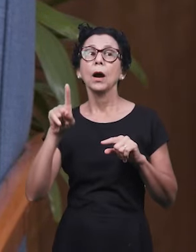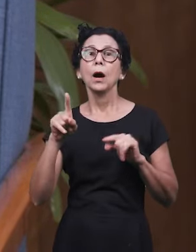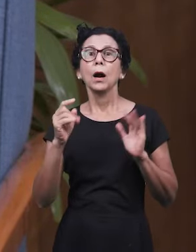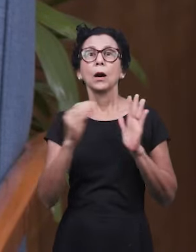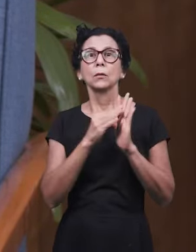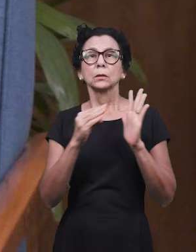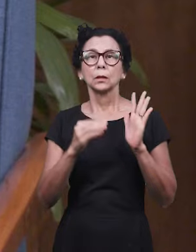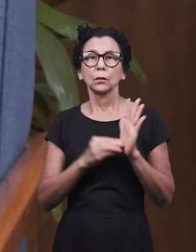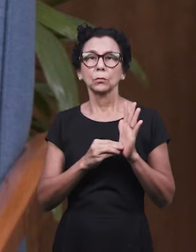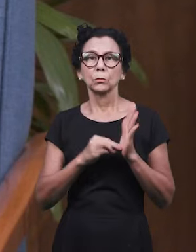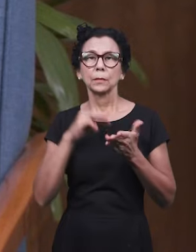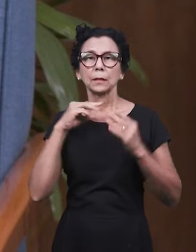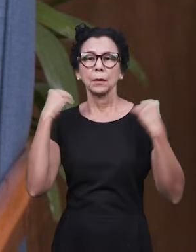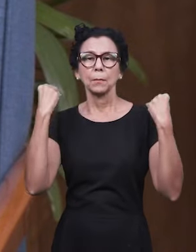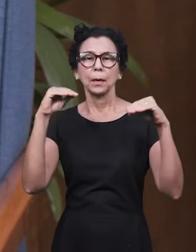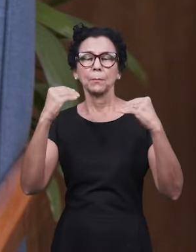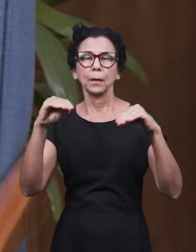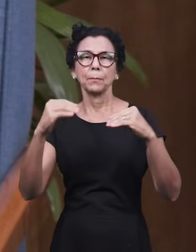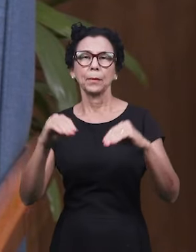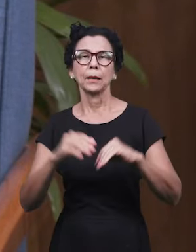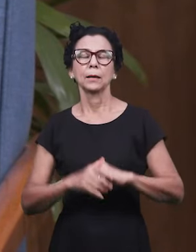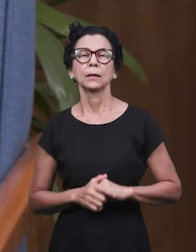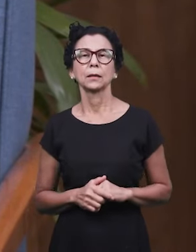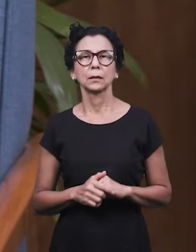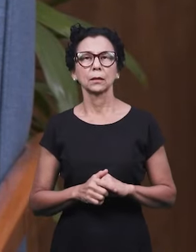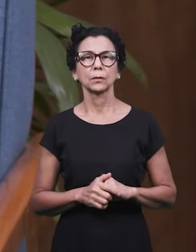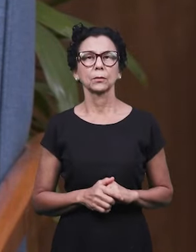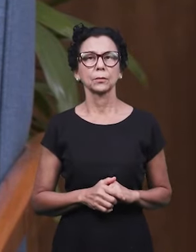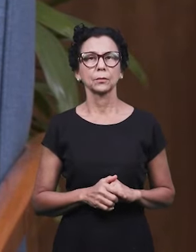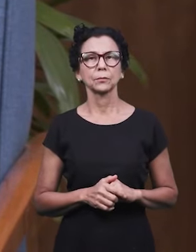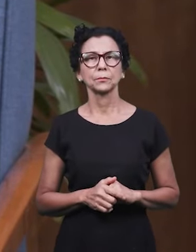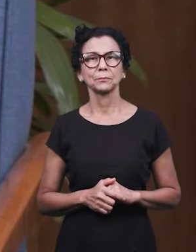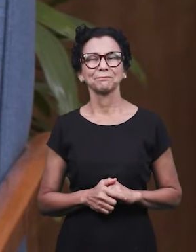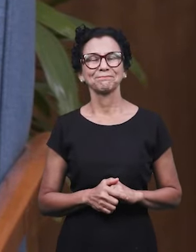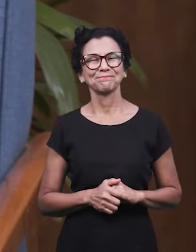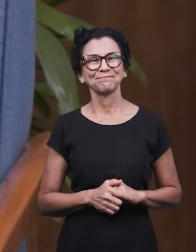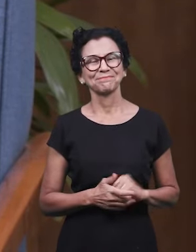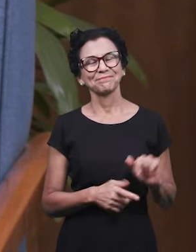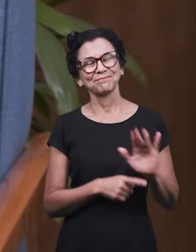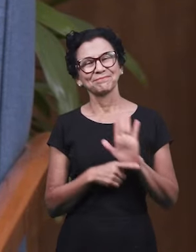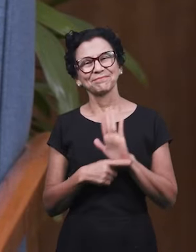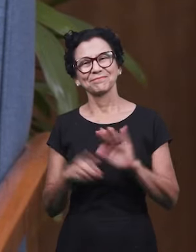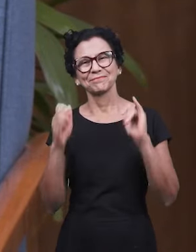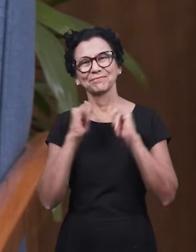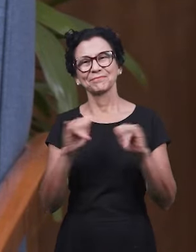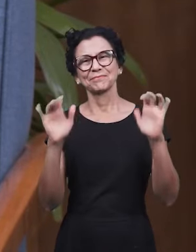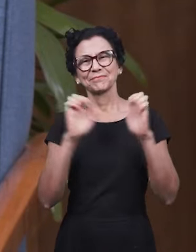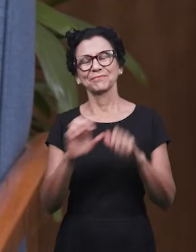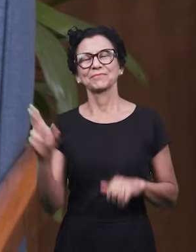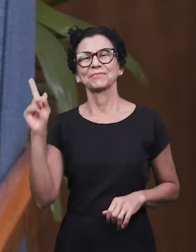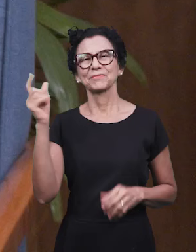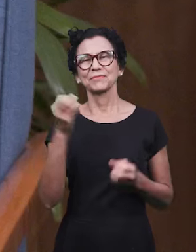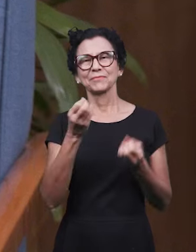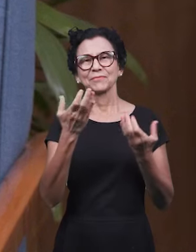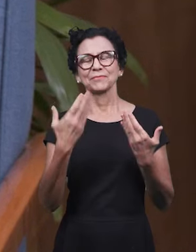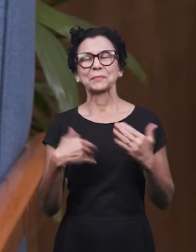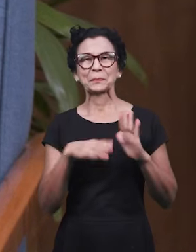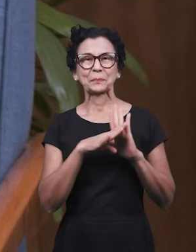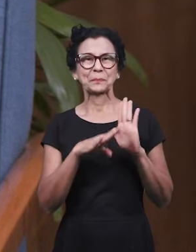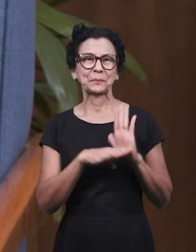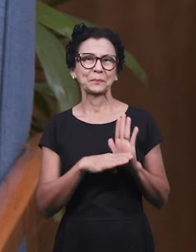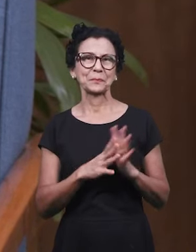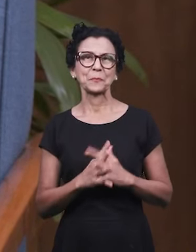Eterno e os conteúdos da Igreja Cristã Maranata para muito mais pessoas. Então você, ao fazer isso, você ajuda a anunciar o